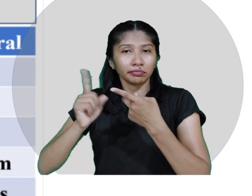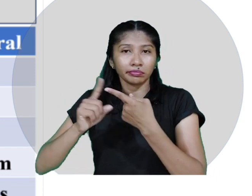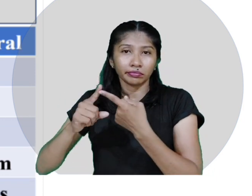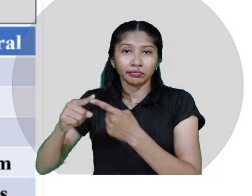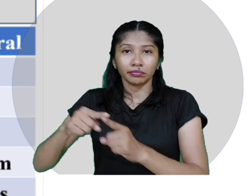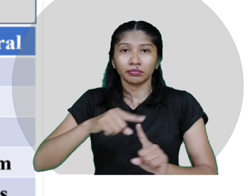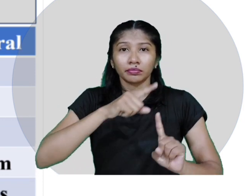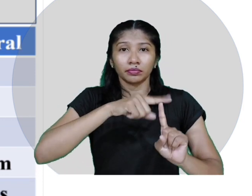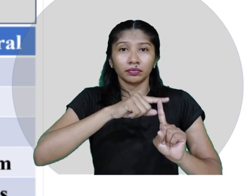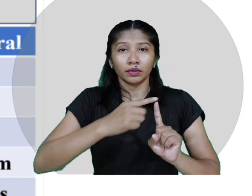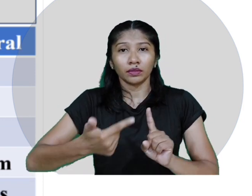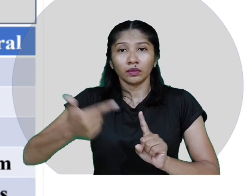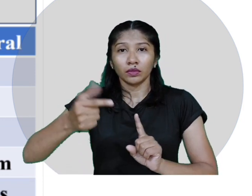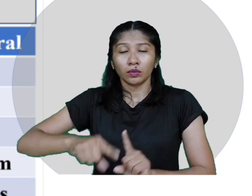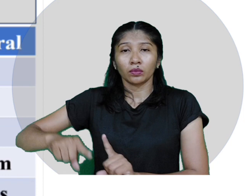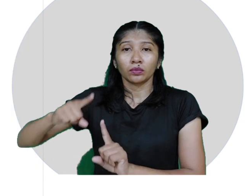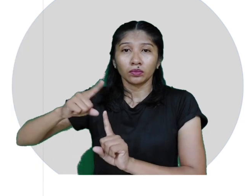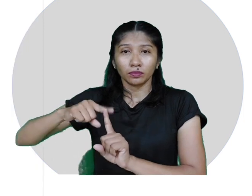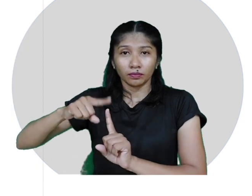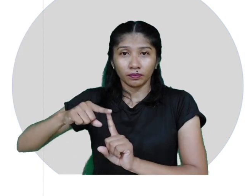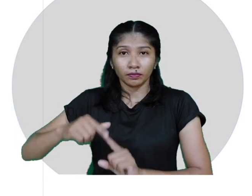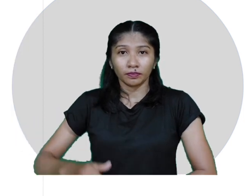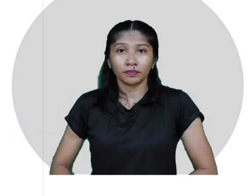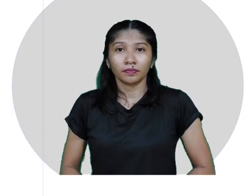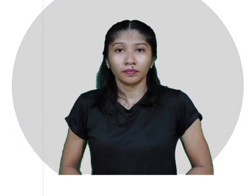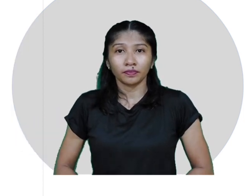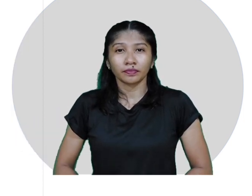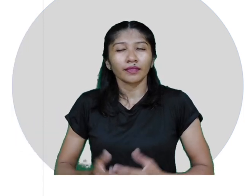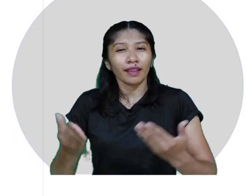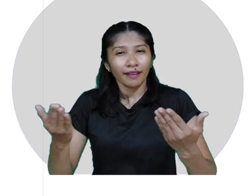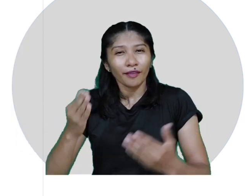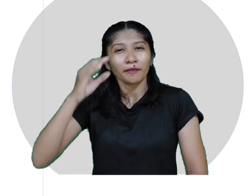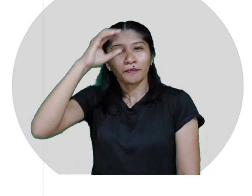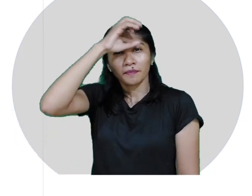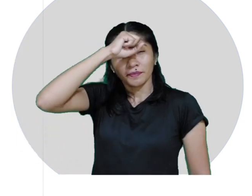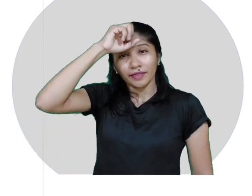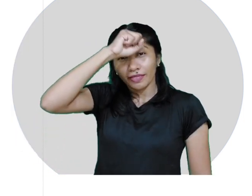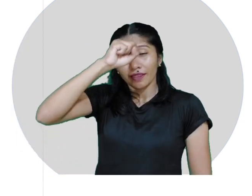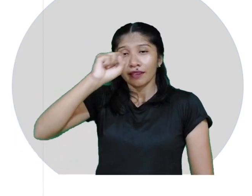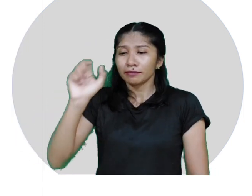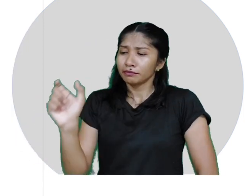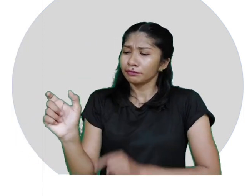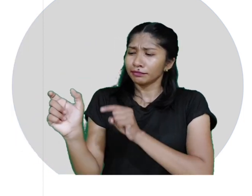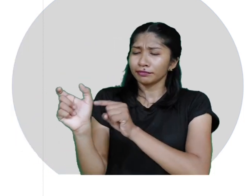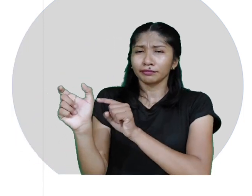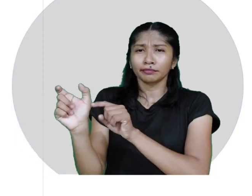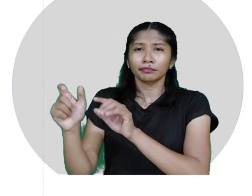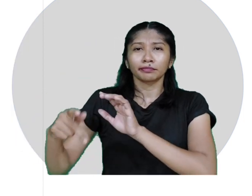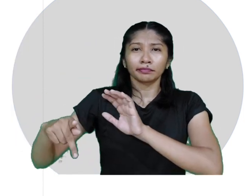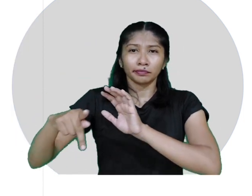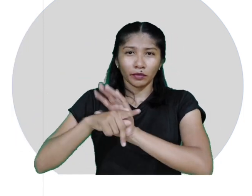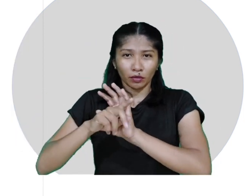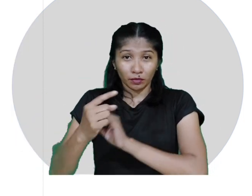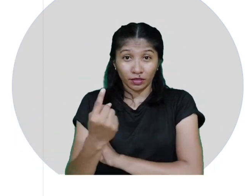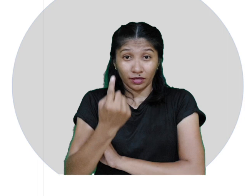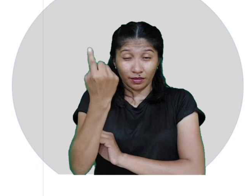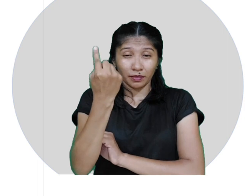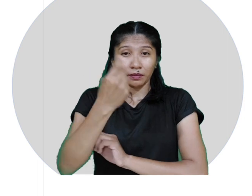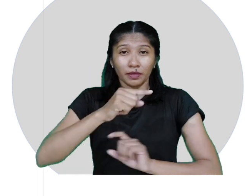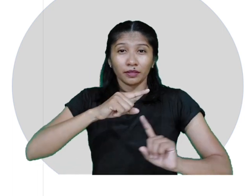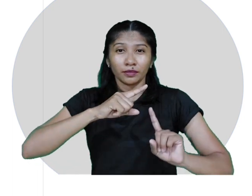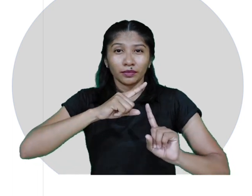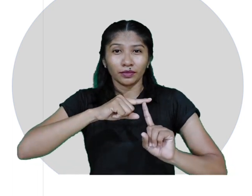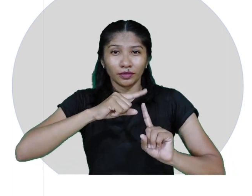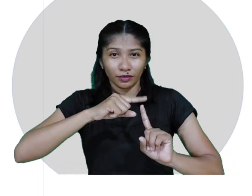quanto no segundo tipo. Vamos conhecer agora uma palavra que pertence ao primeiro tipo da quarta